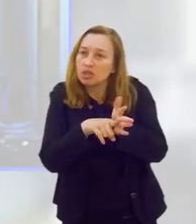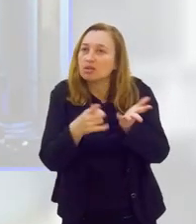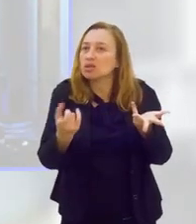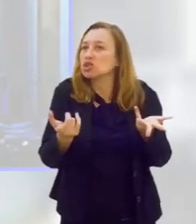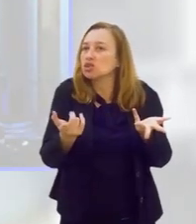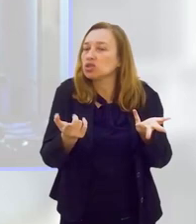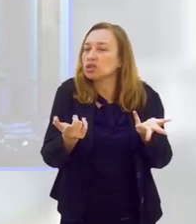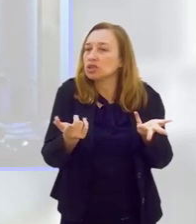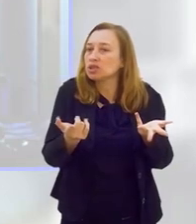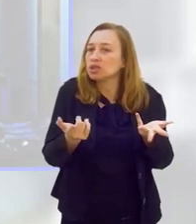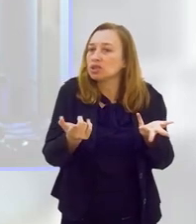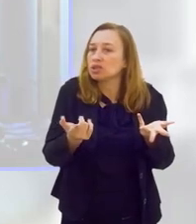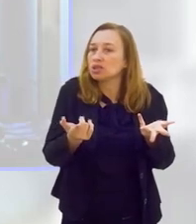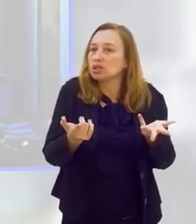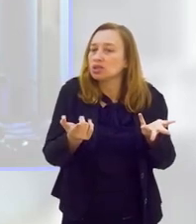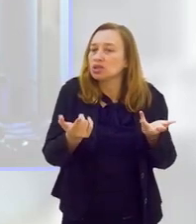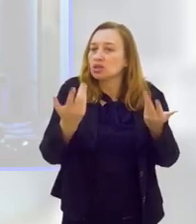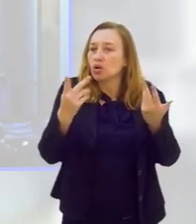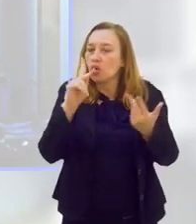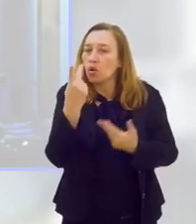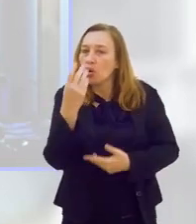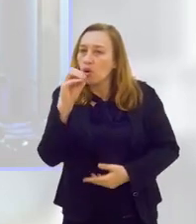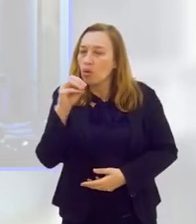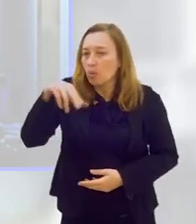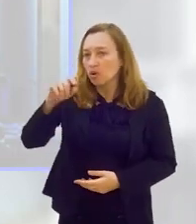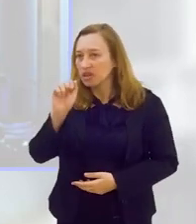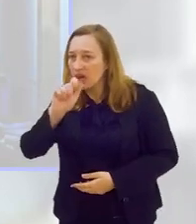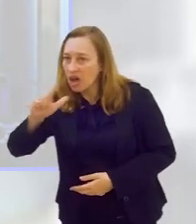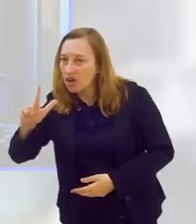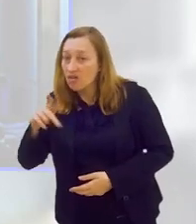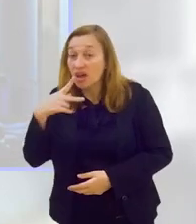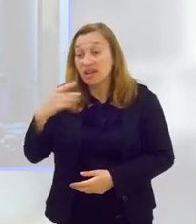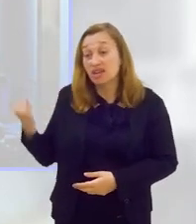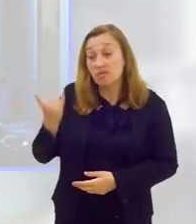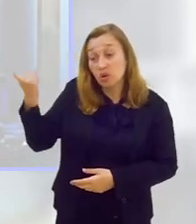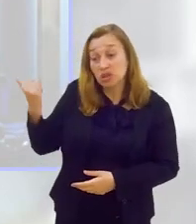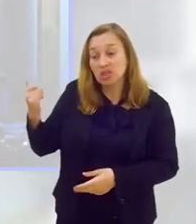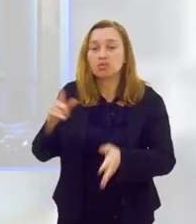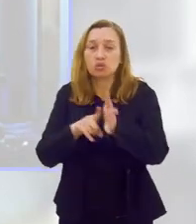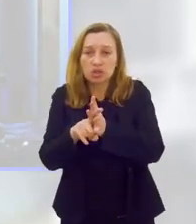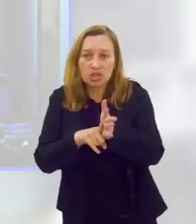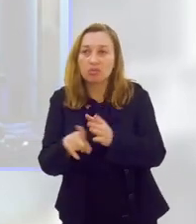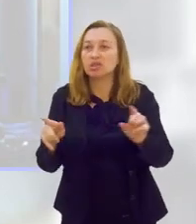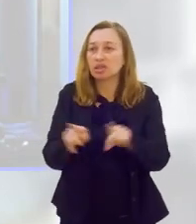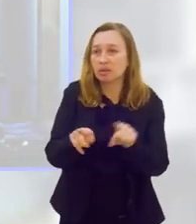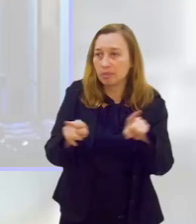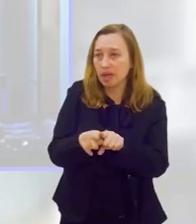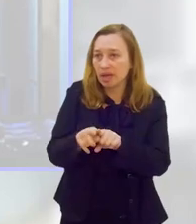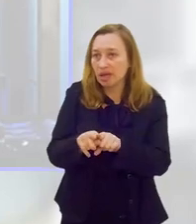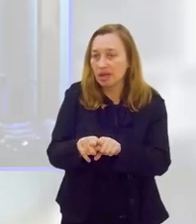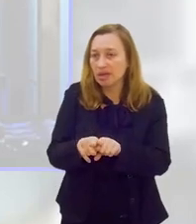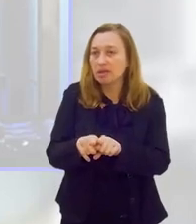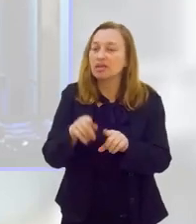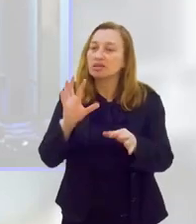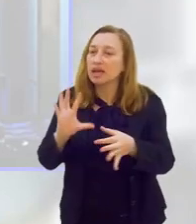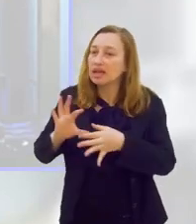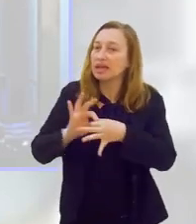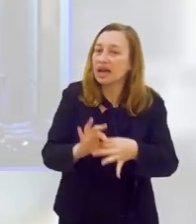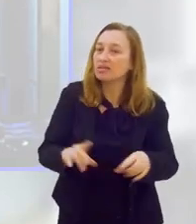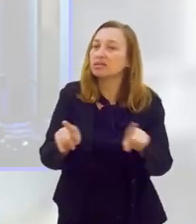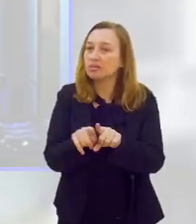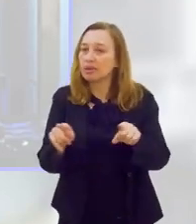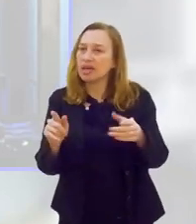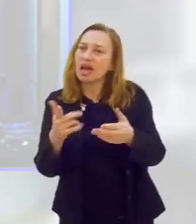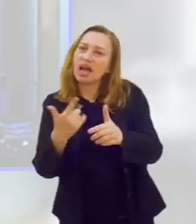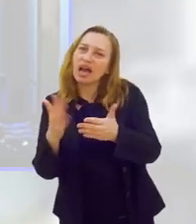normalmente. Eu queria que você falasse um pouquinho sobre a importância desses exames também, porque está diretamente relacionado a isso, né, às vezes o problema na tiroide também pode gerar